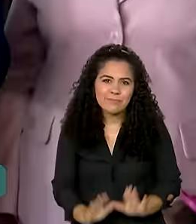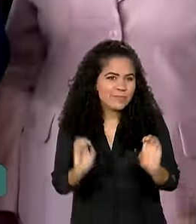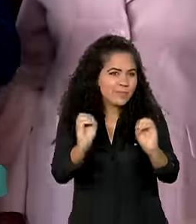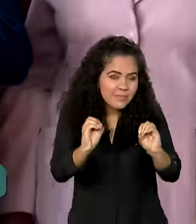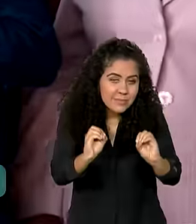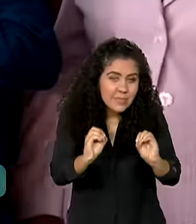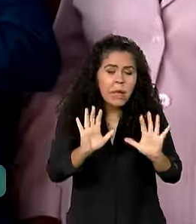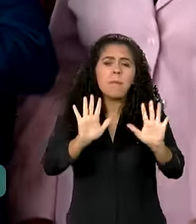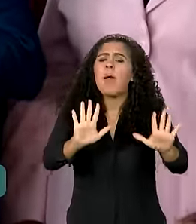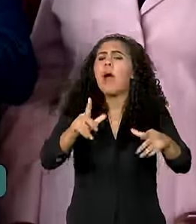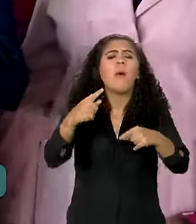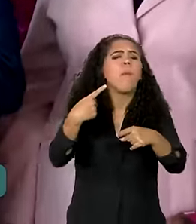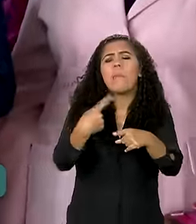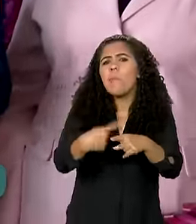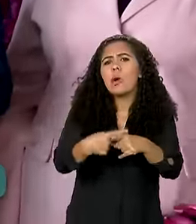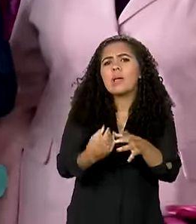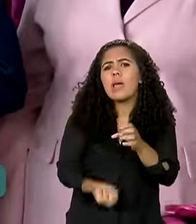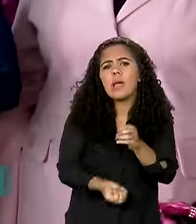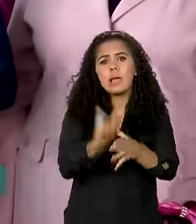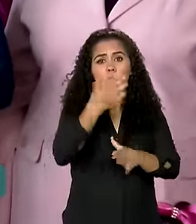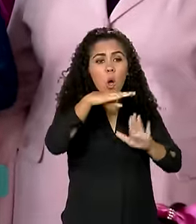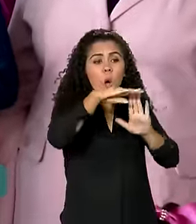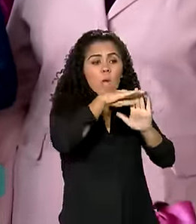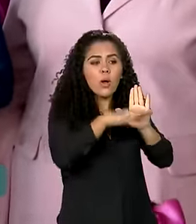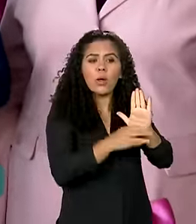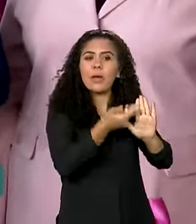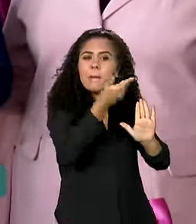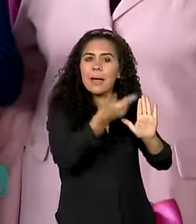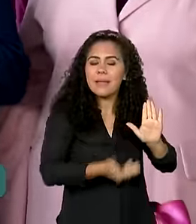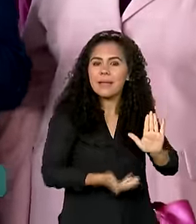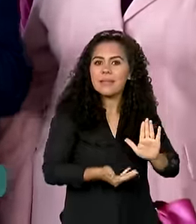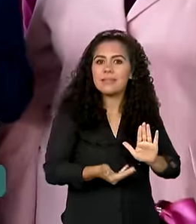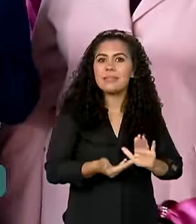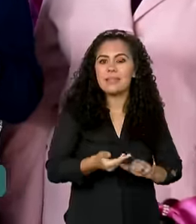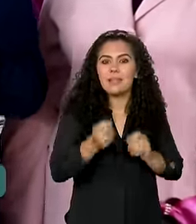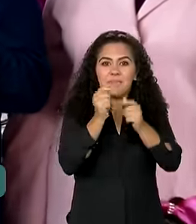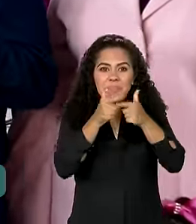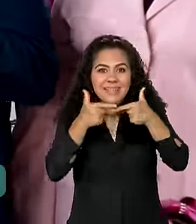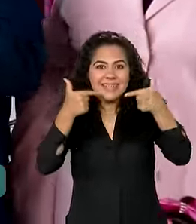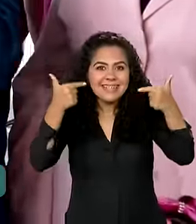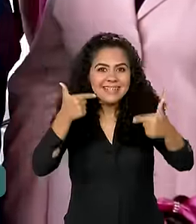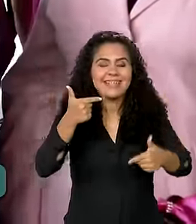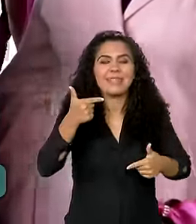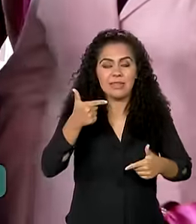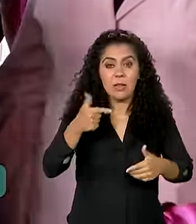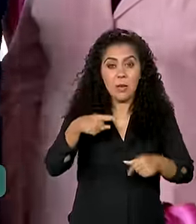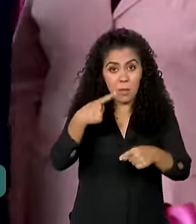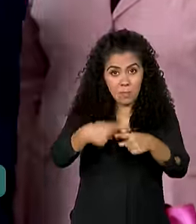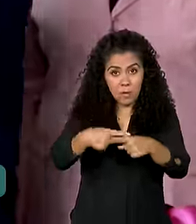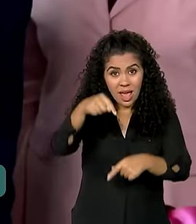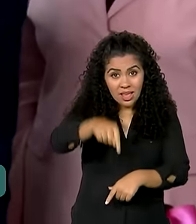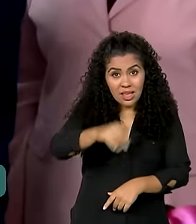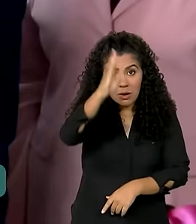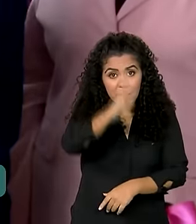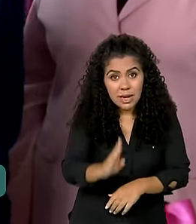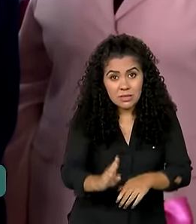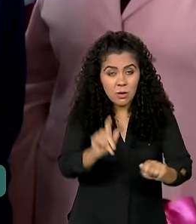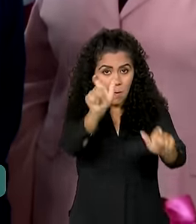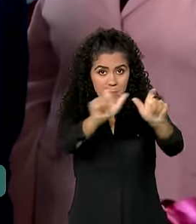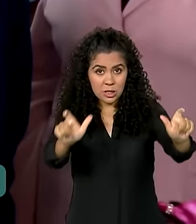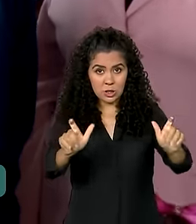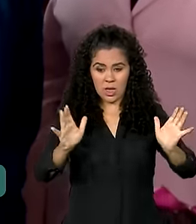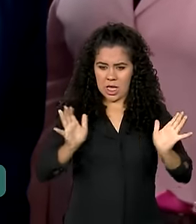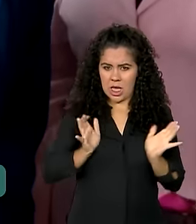E por que nós criamos o programa Brasil Sorridente? Porque no Brasil, as pessoas que são ricas,